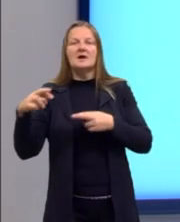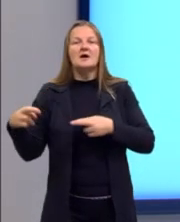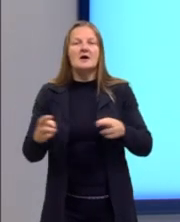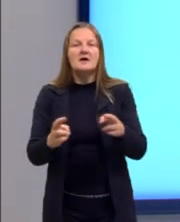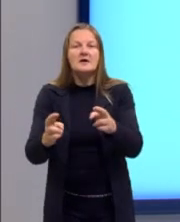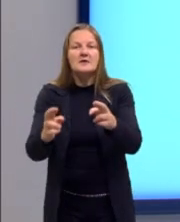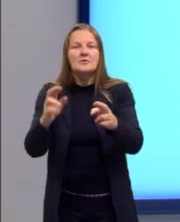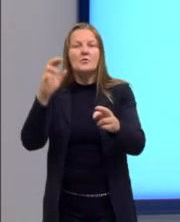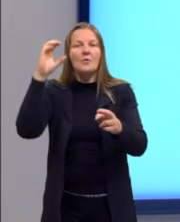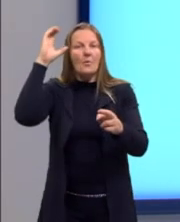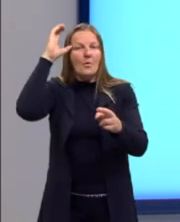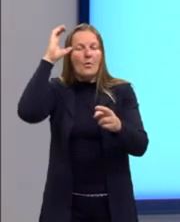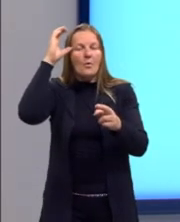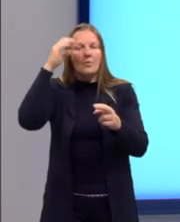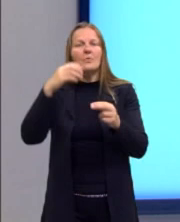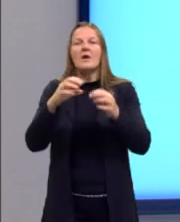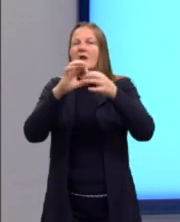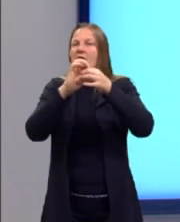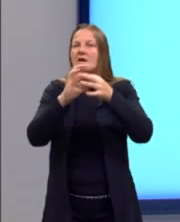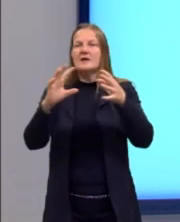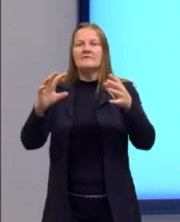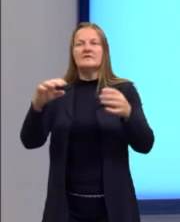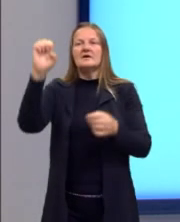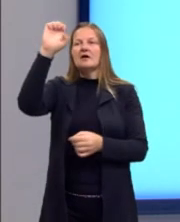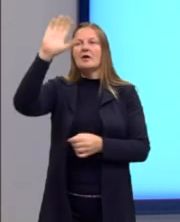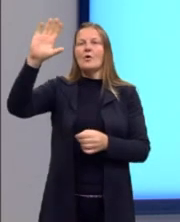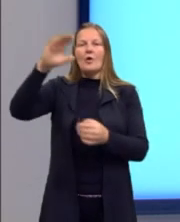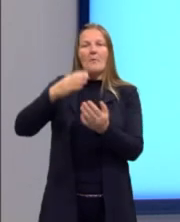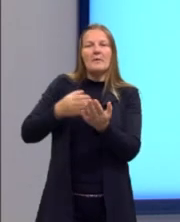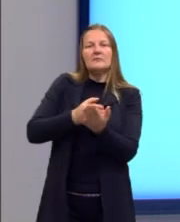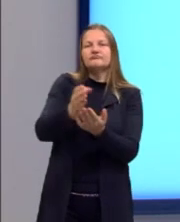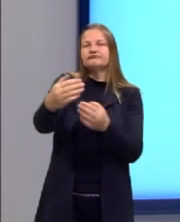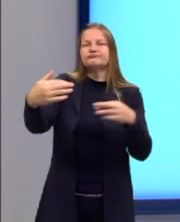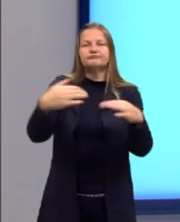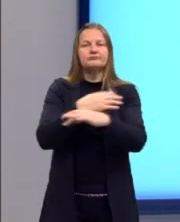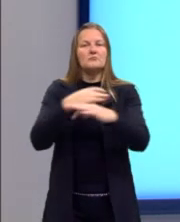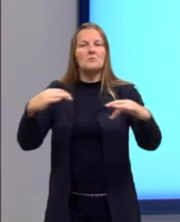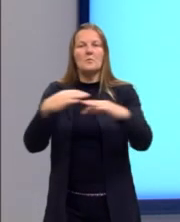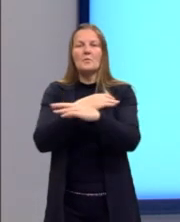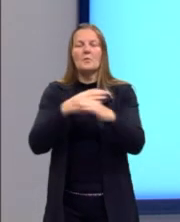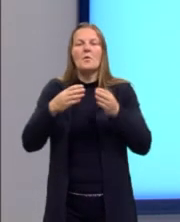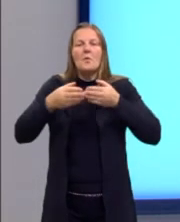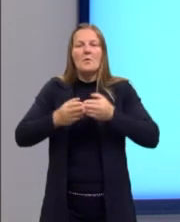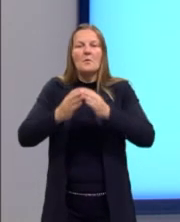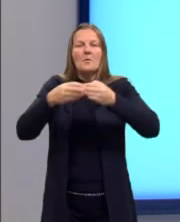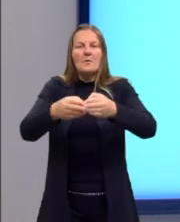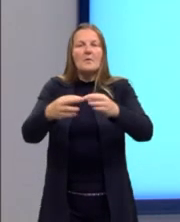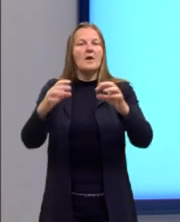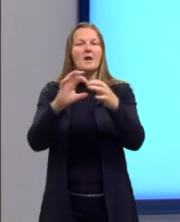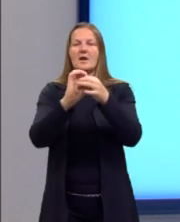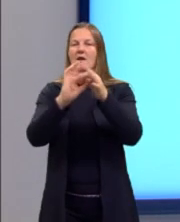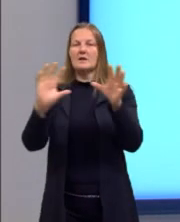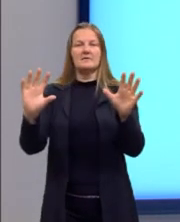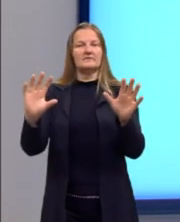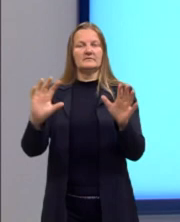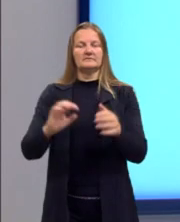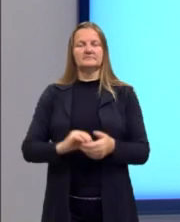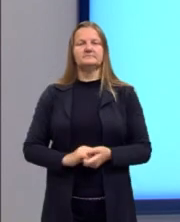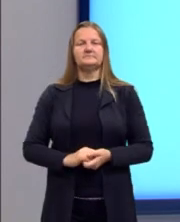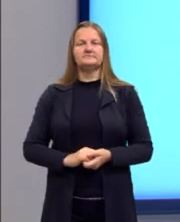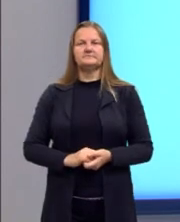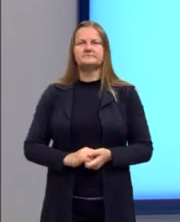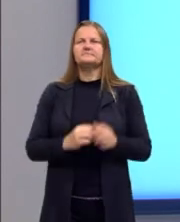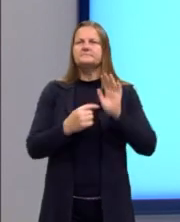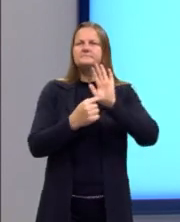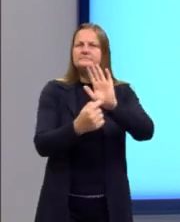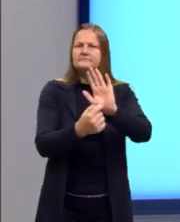livre navegação para os países europeus, para eles poderem, então, escoar suas mercadorias por esses rios. E aqui a